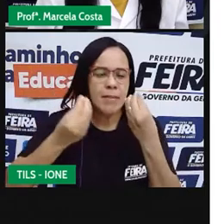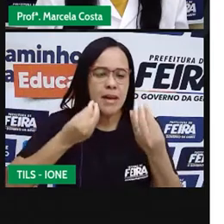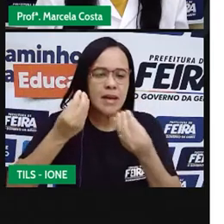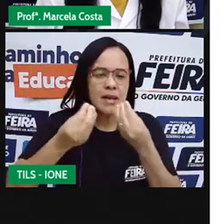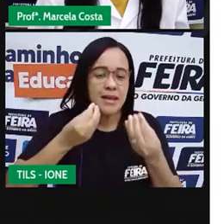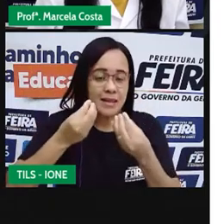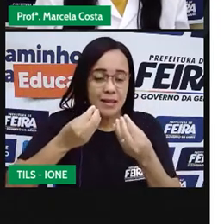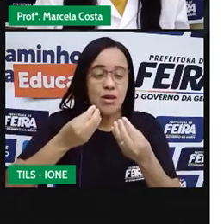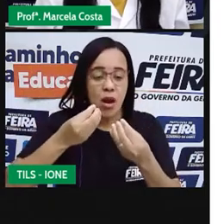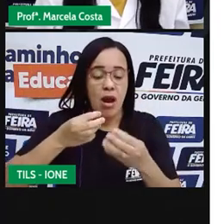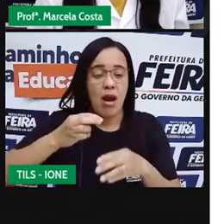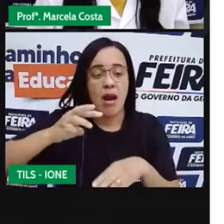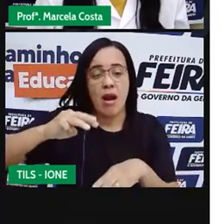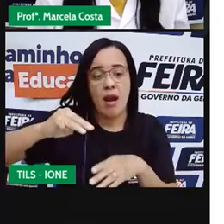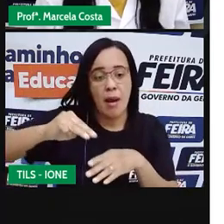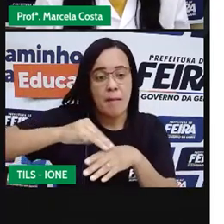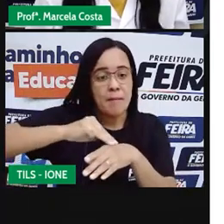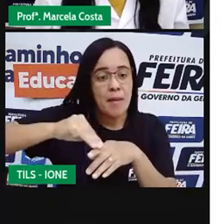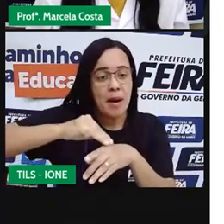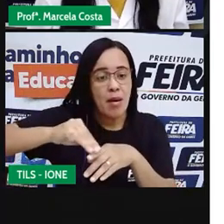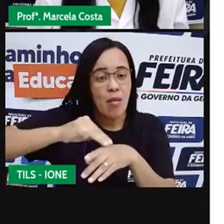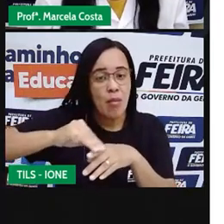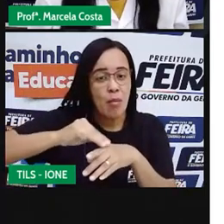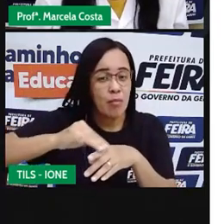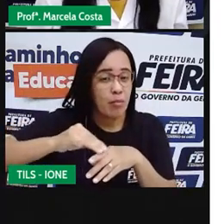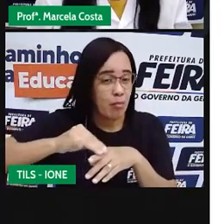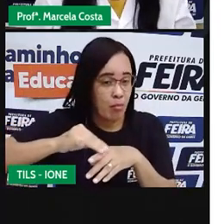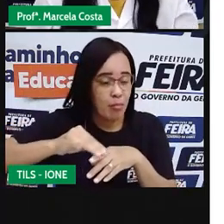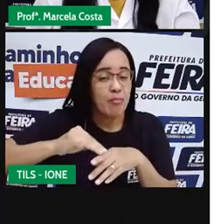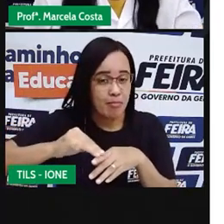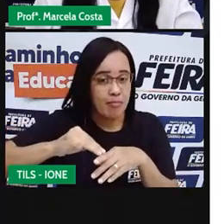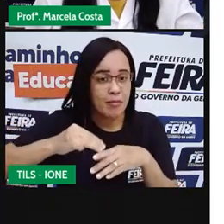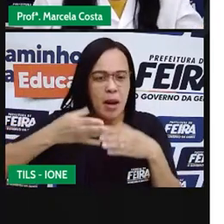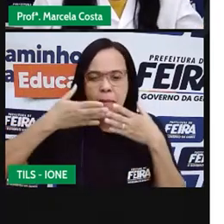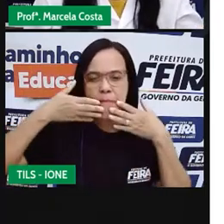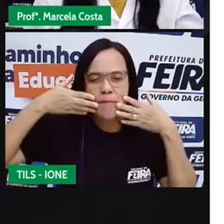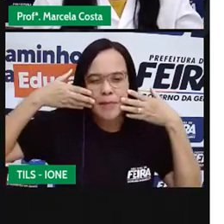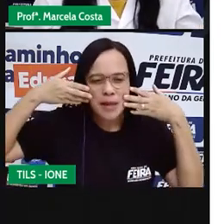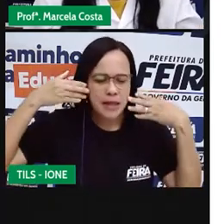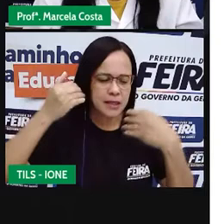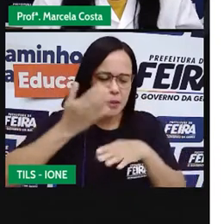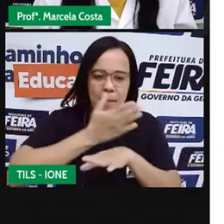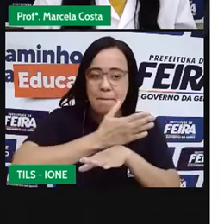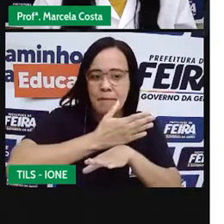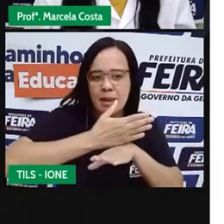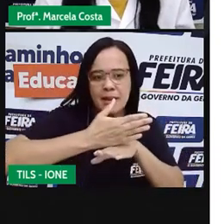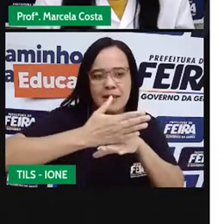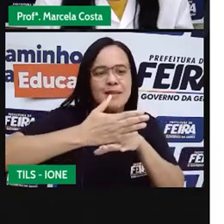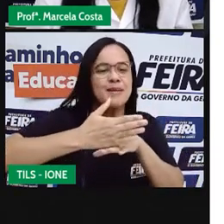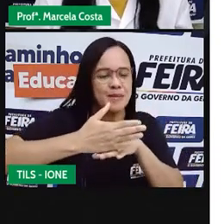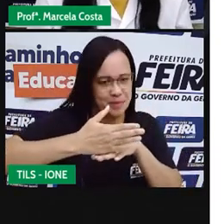castanho e o tom de pele é um tom branco, né? Isso é um tom de pele branco.